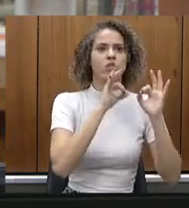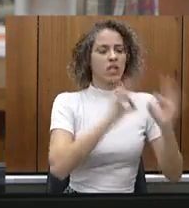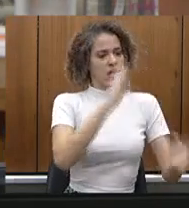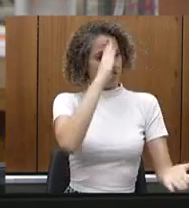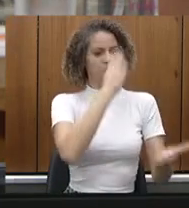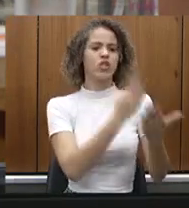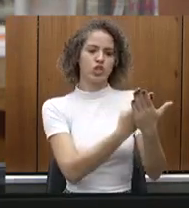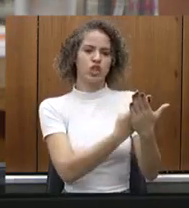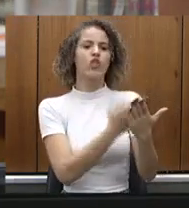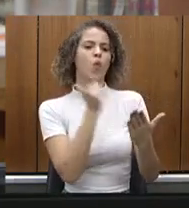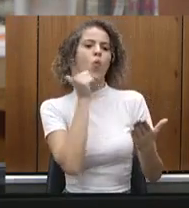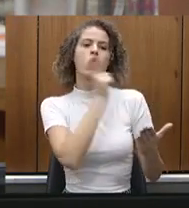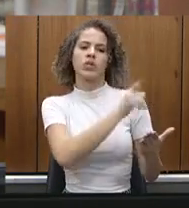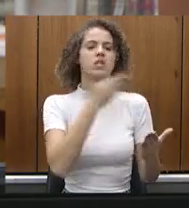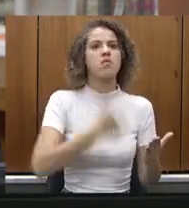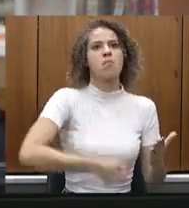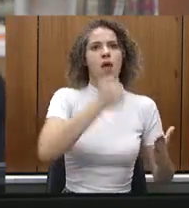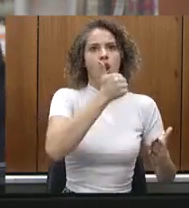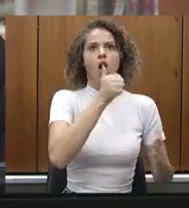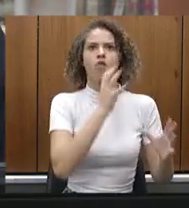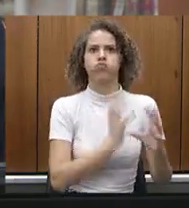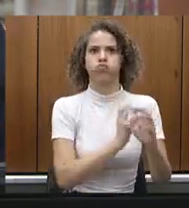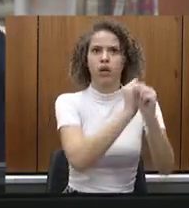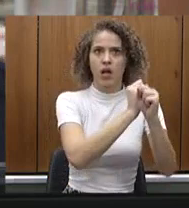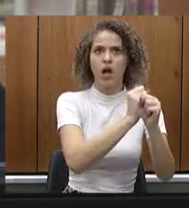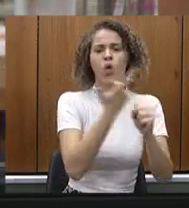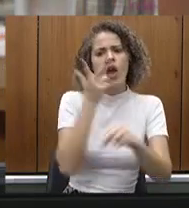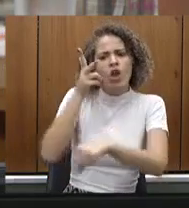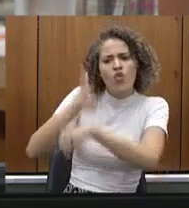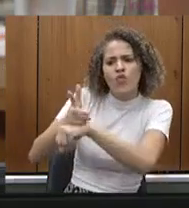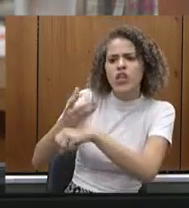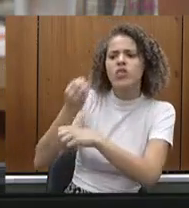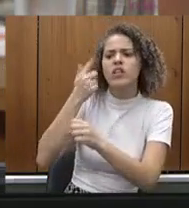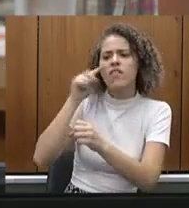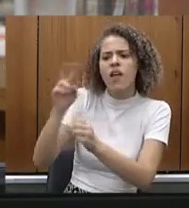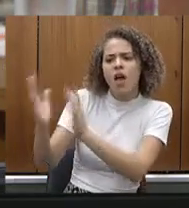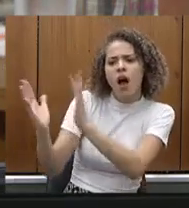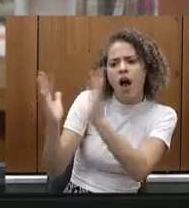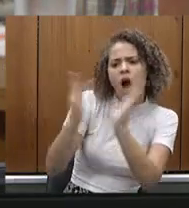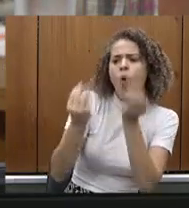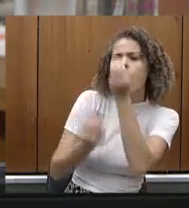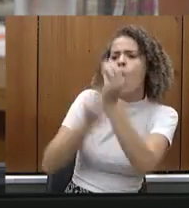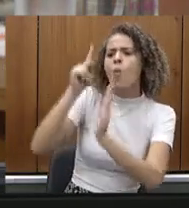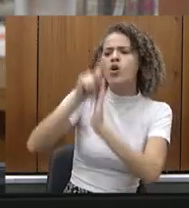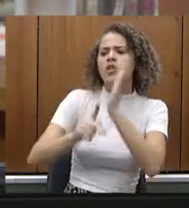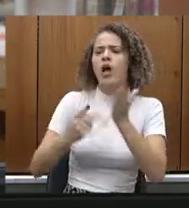cirurgia eletiva. Eu queria que esse vídeo aí, para vocês entenderem um pouquinho como foi feito esse projeto, por favor.